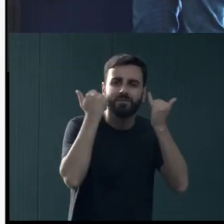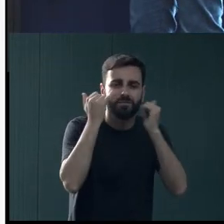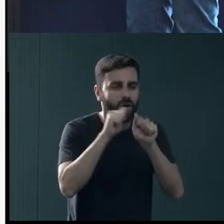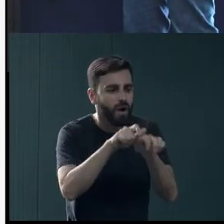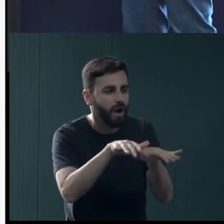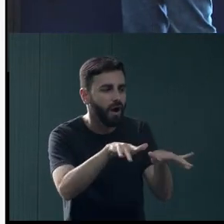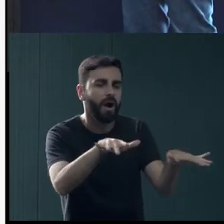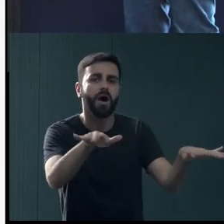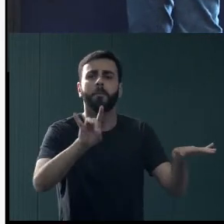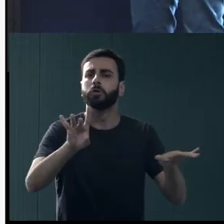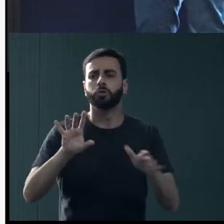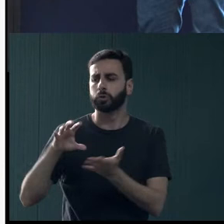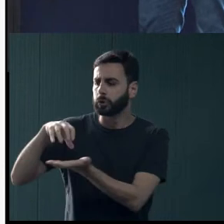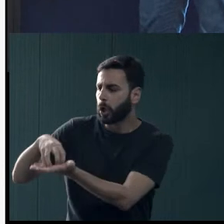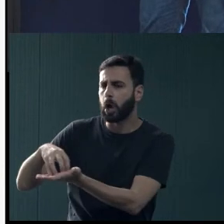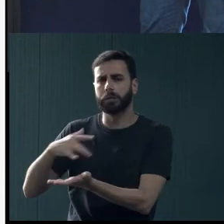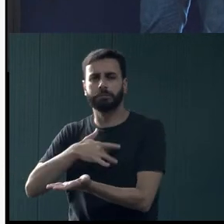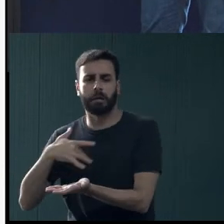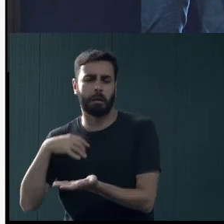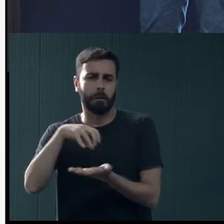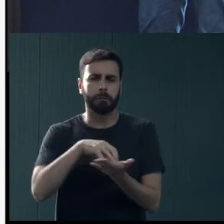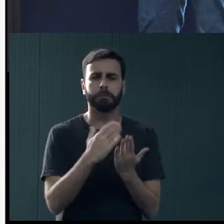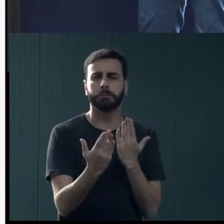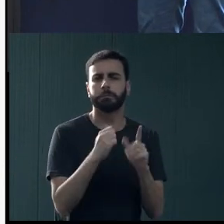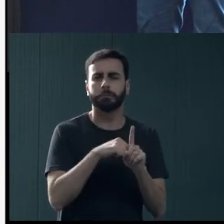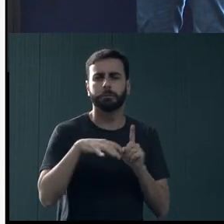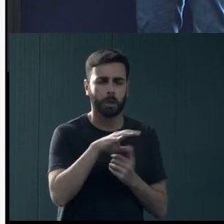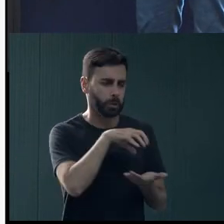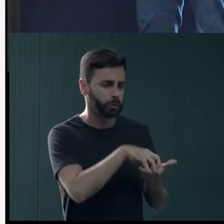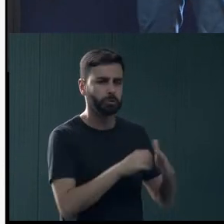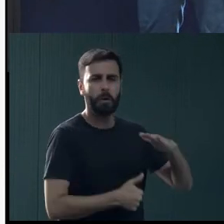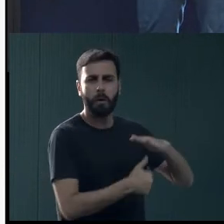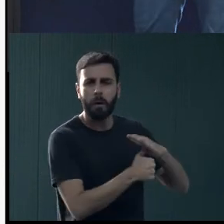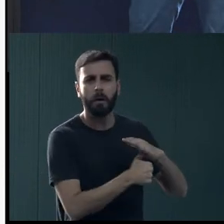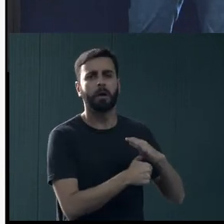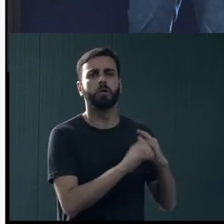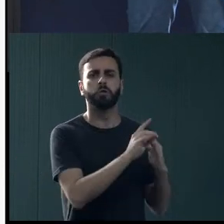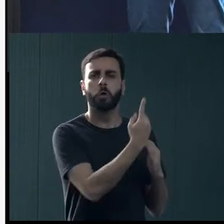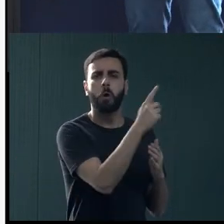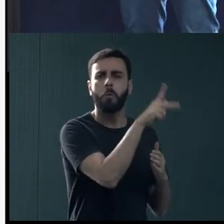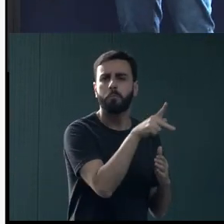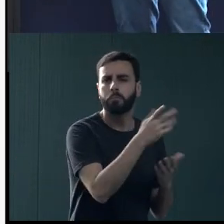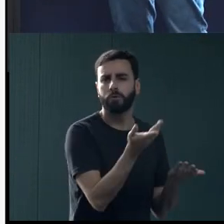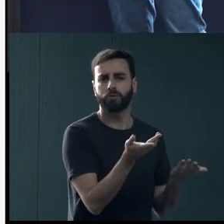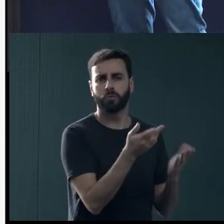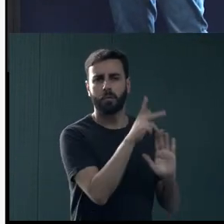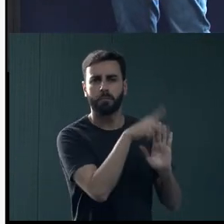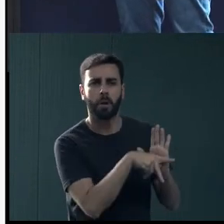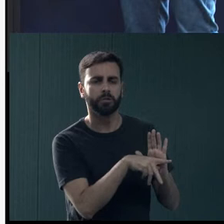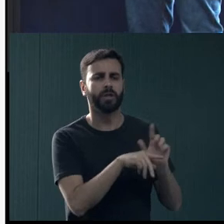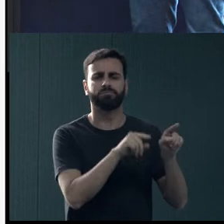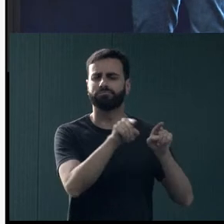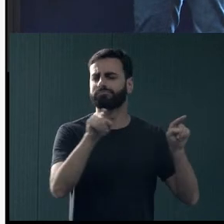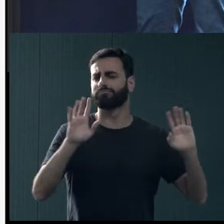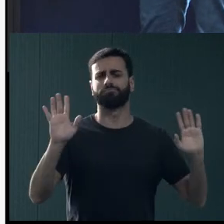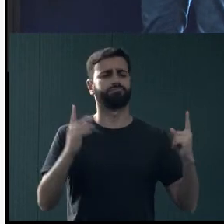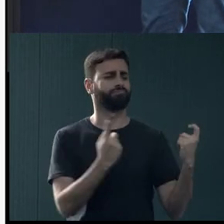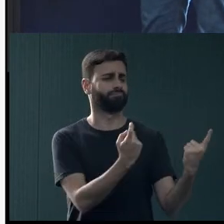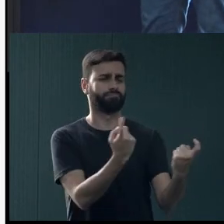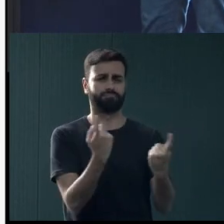adianta só a DVP, só a DSA, só a PCT, só a Lília com o projeto delas, a Letícia, a Cidinha.